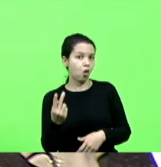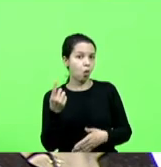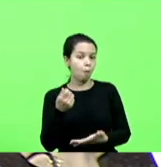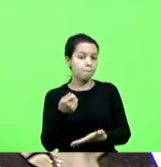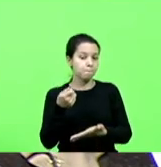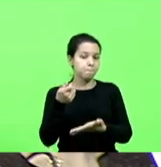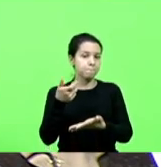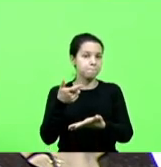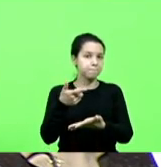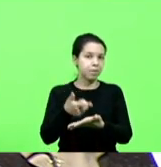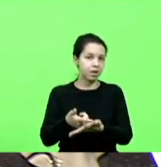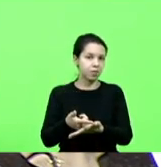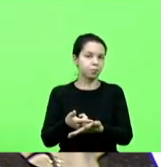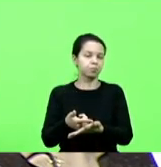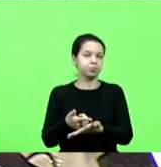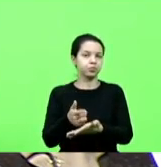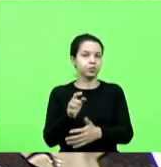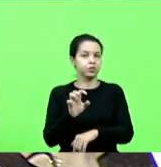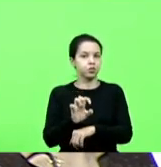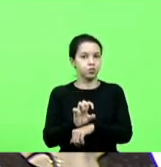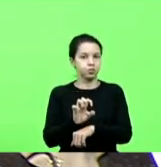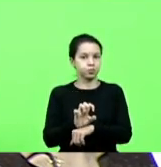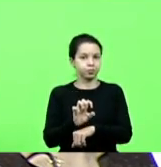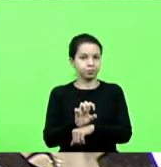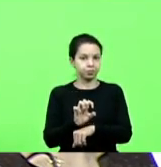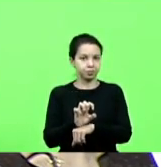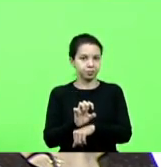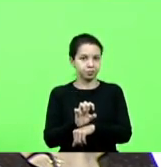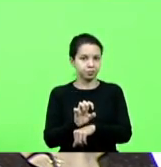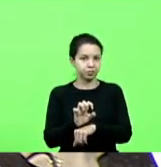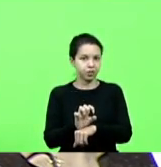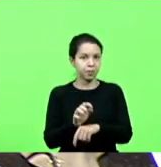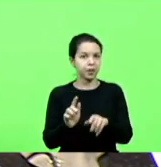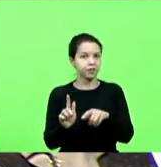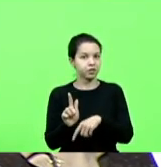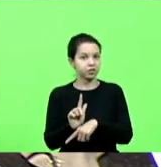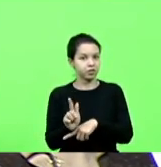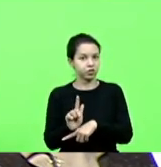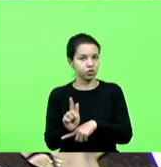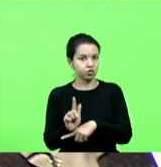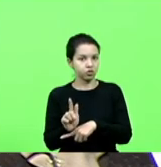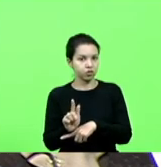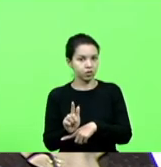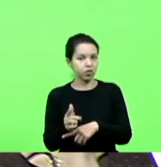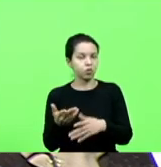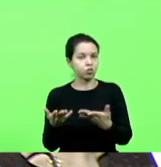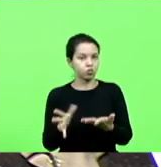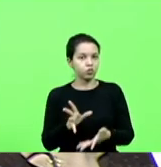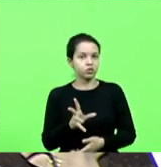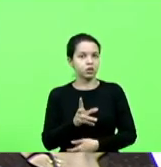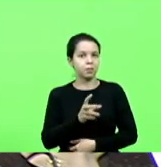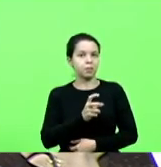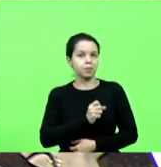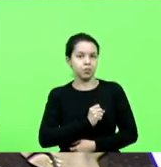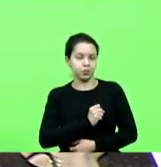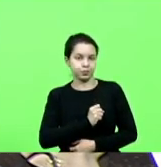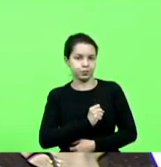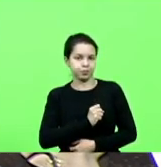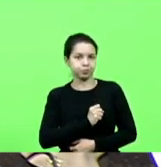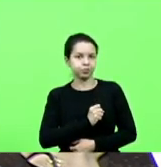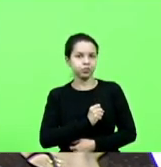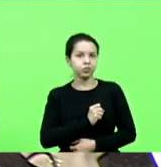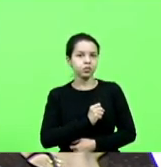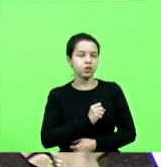Estado para que seja feita a gestão do SAMU, que está lá no contrato, na cláusula